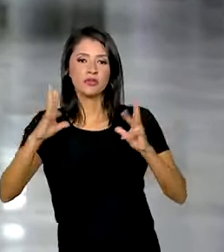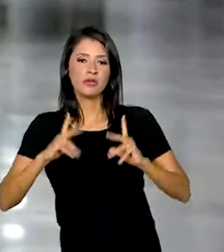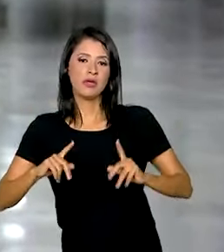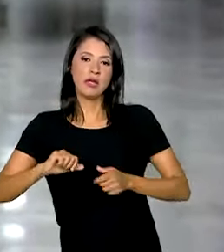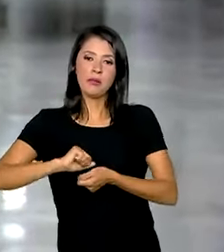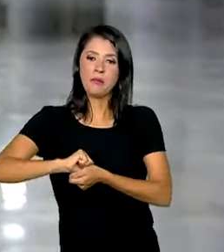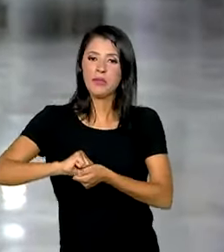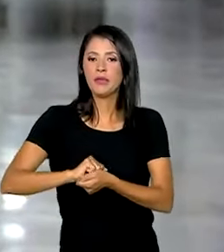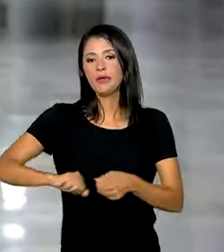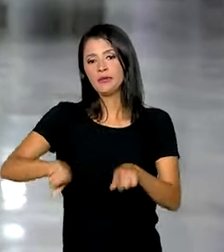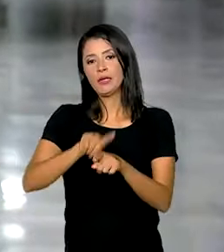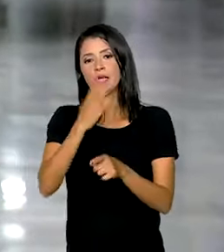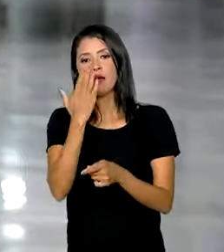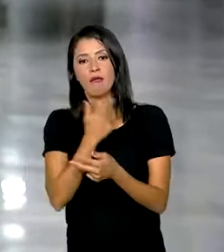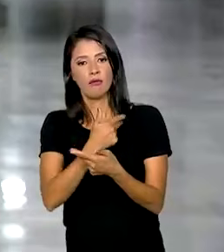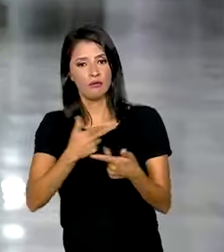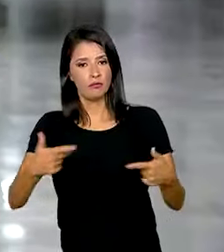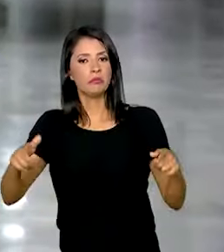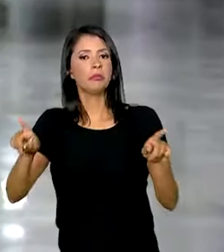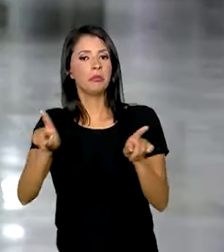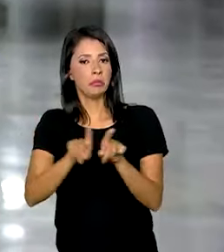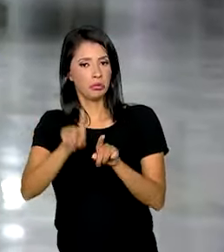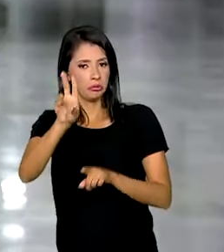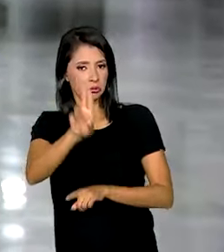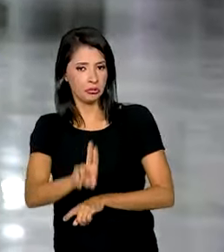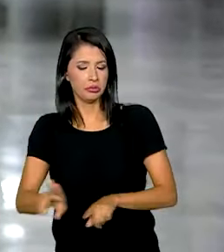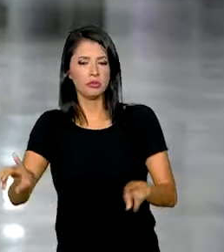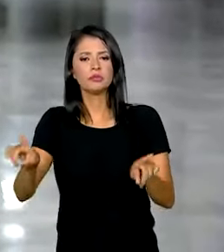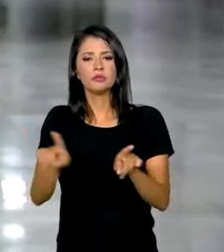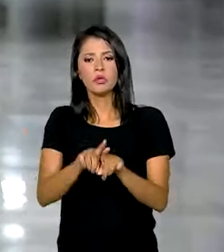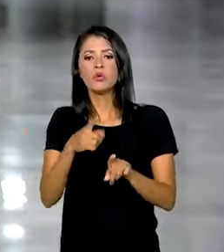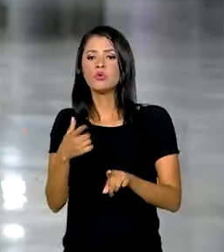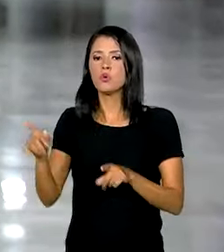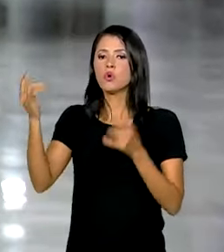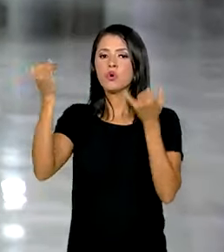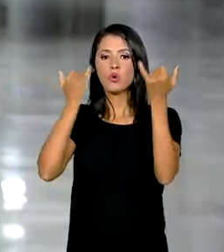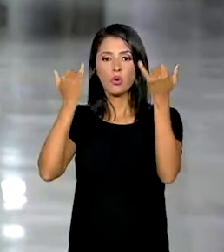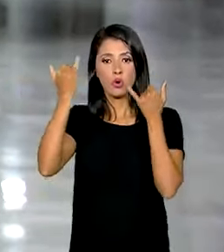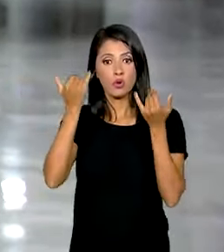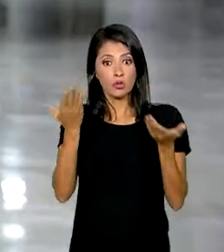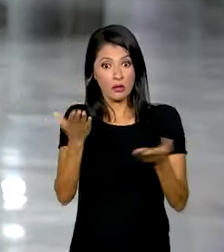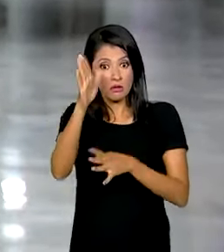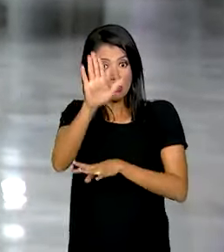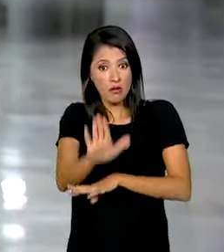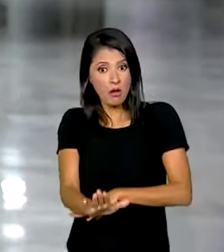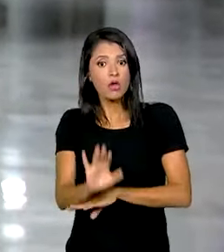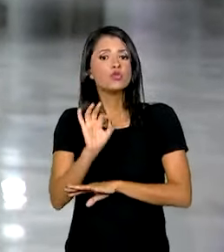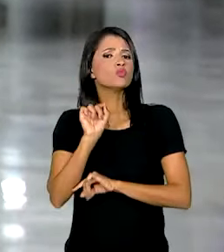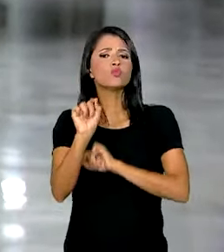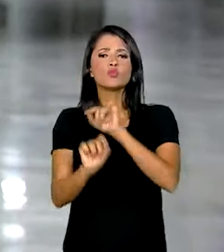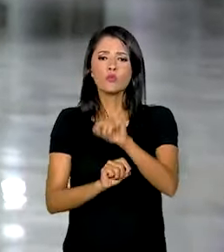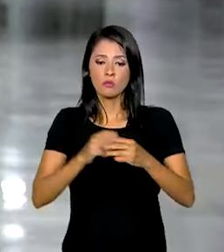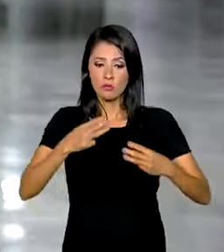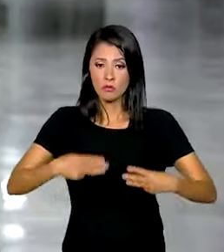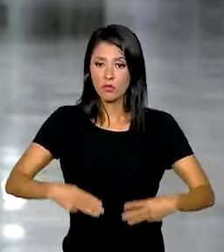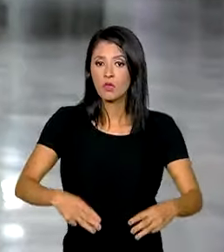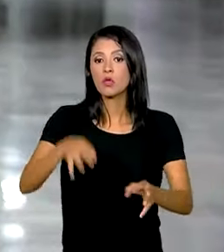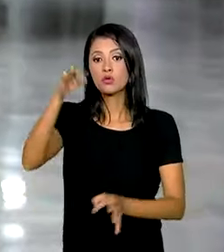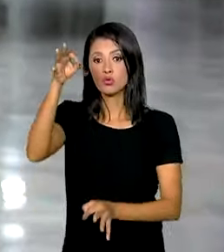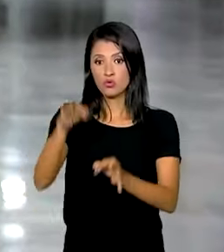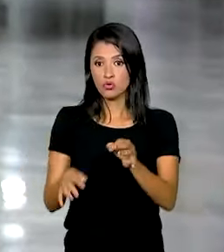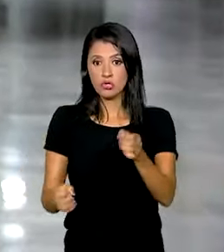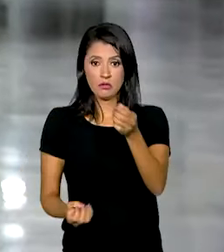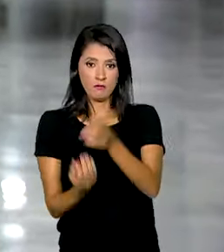também em alimentos. Além disso, Pablo, uma outra notícia que saiu hoje à tarde é que o Ministério da Justiça fez uma